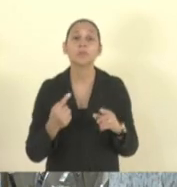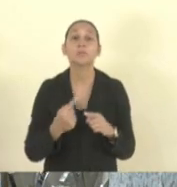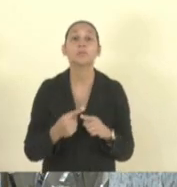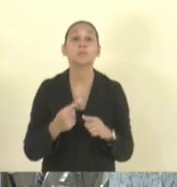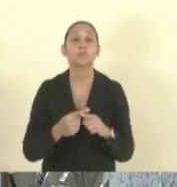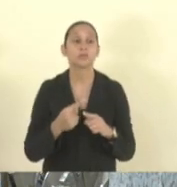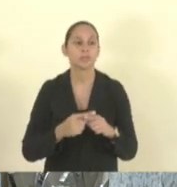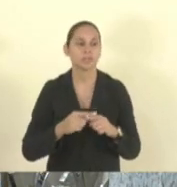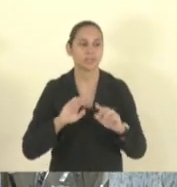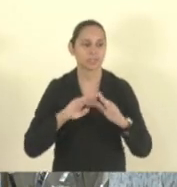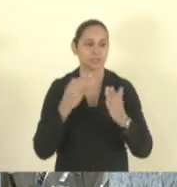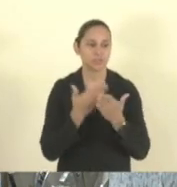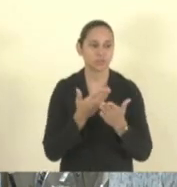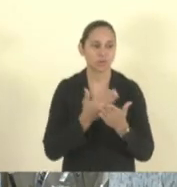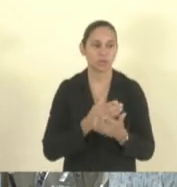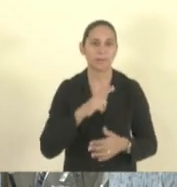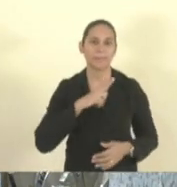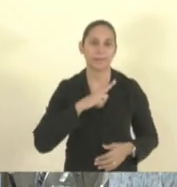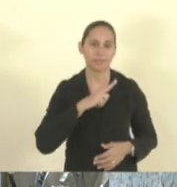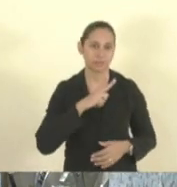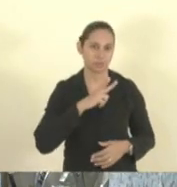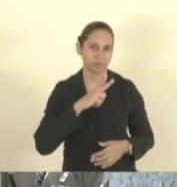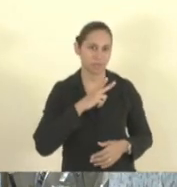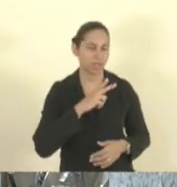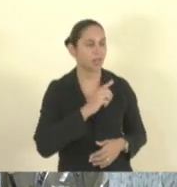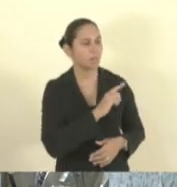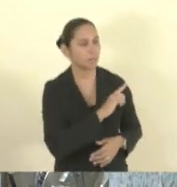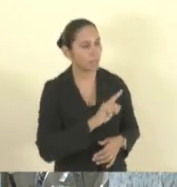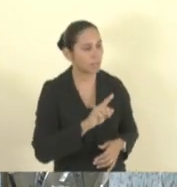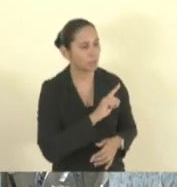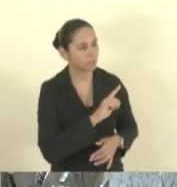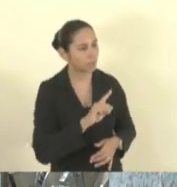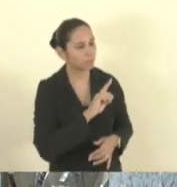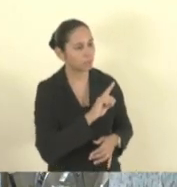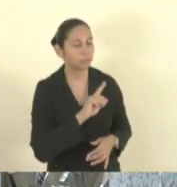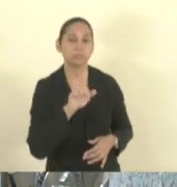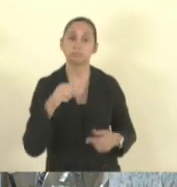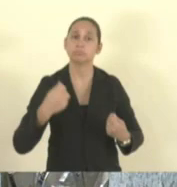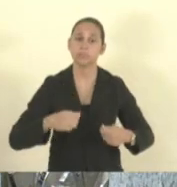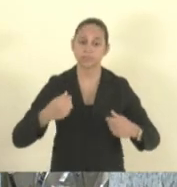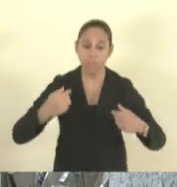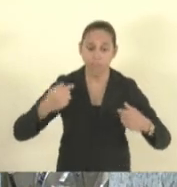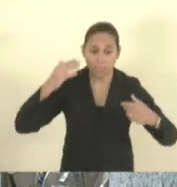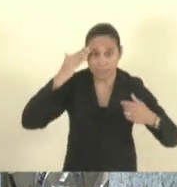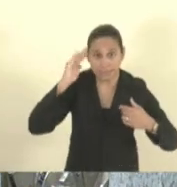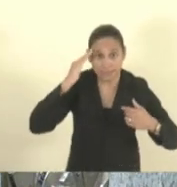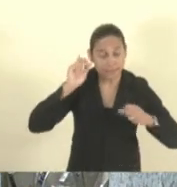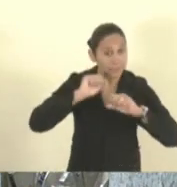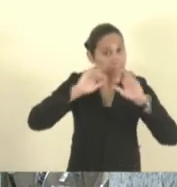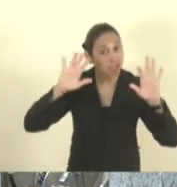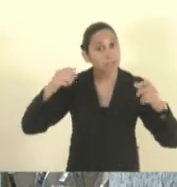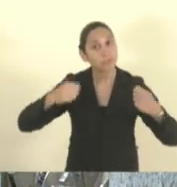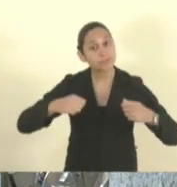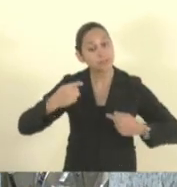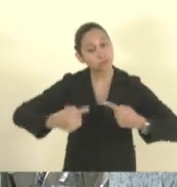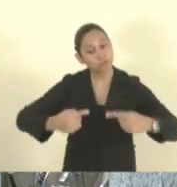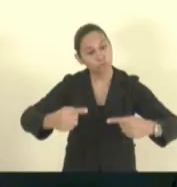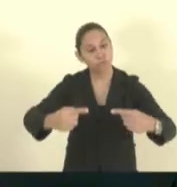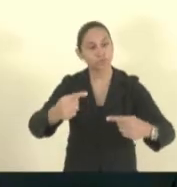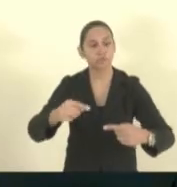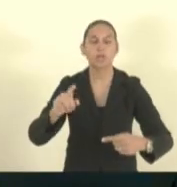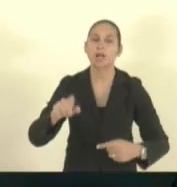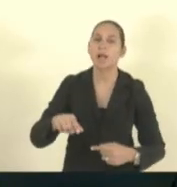escolas particulares tem negado acesso essa é uma coisa que a gente precisa discutir entender ah é porque a